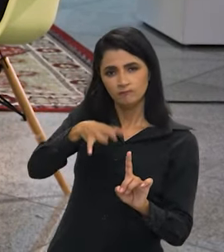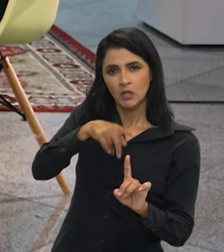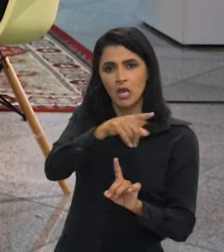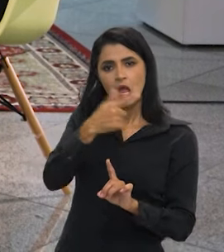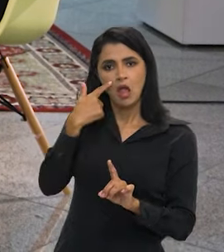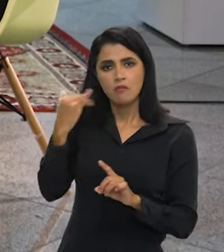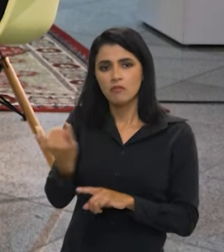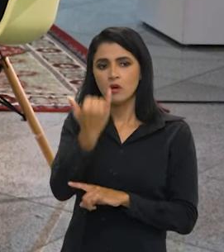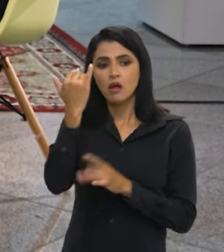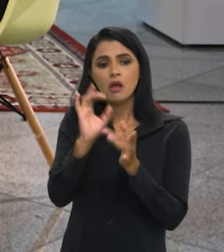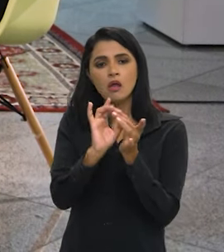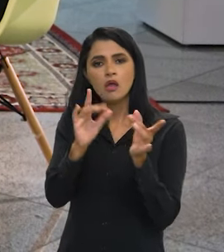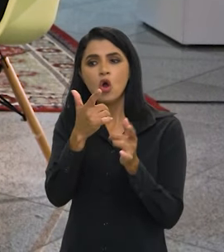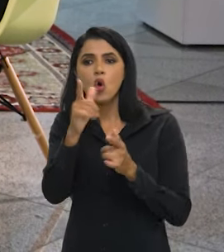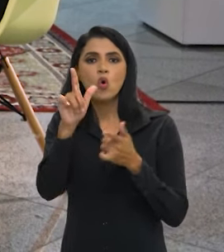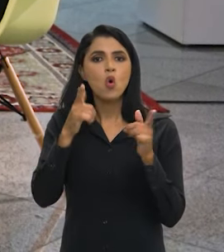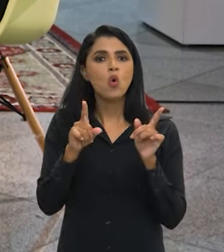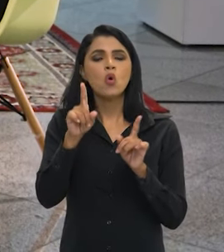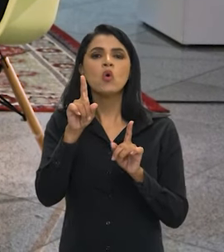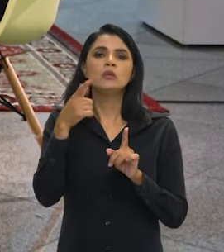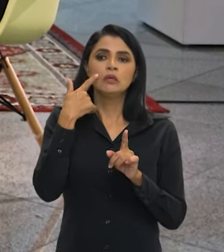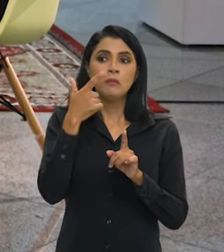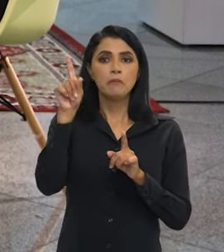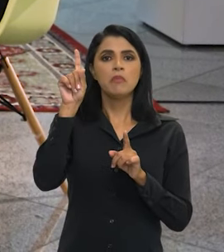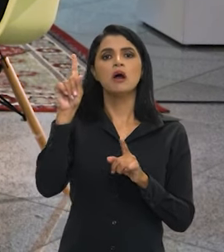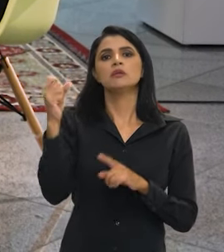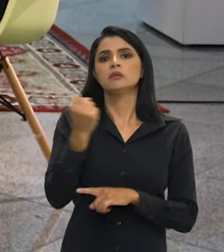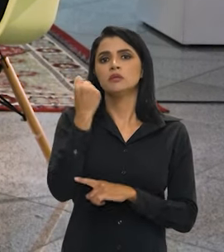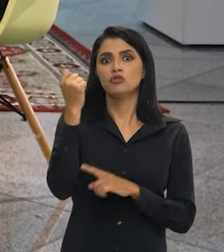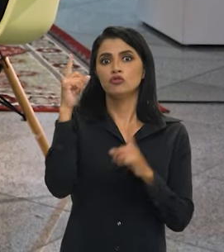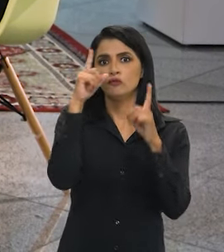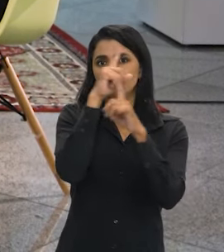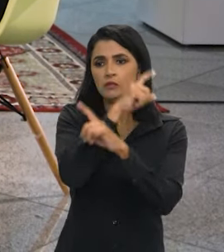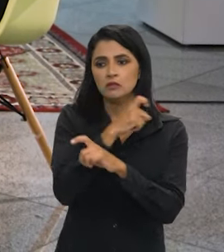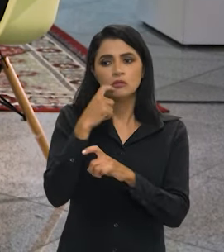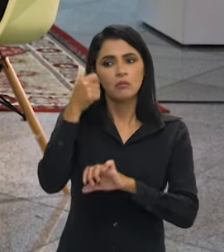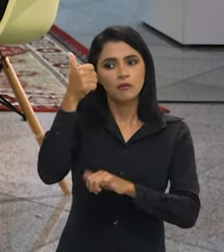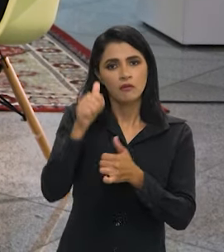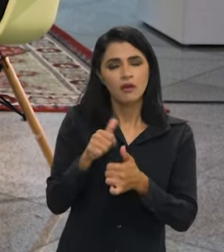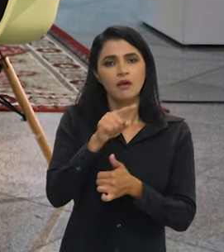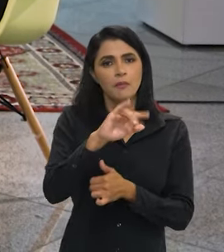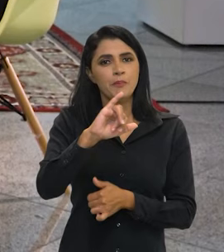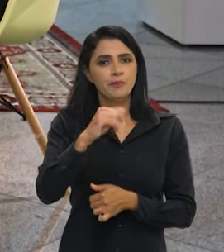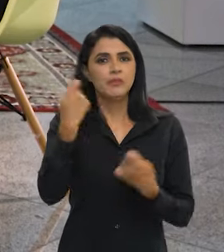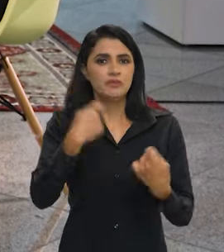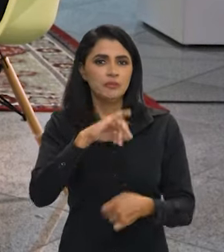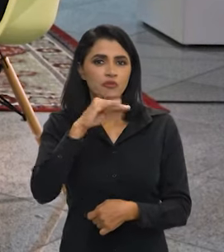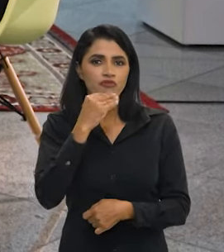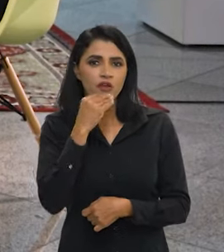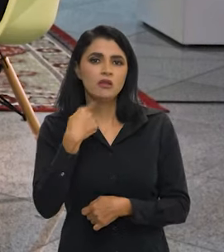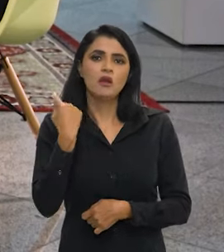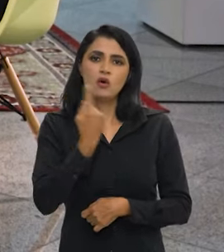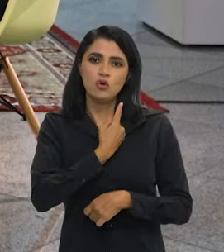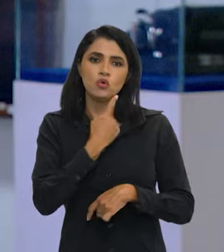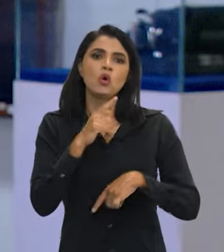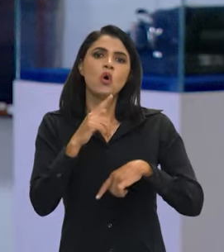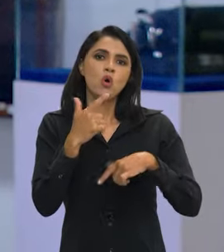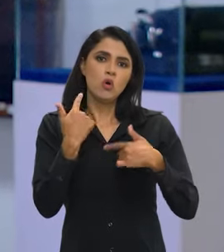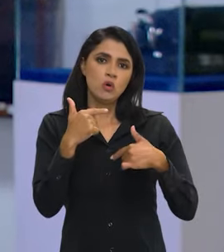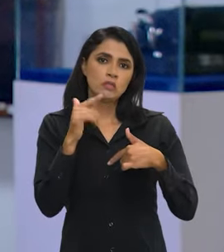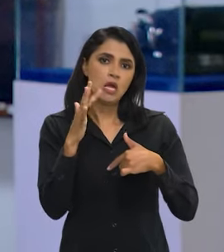importantíssima aqui dentro, fica mais livre para outras perícias mais difíceis. Mais complexas, exato. Nós temos que aproveitar melhor a nossa mão de obra.